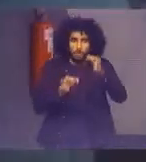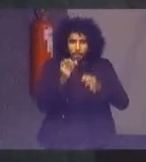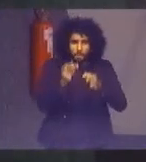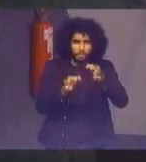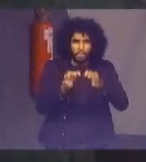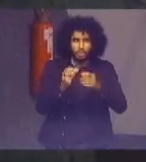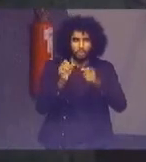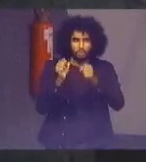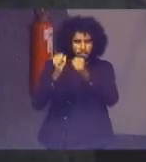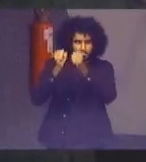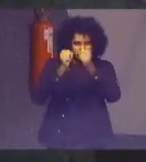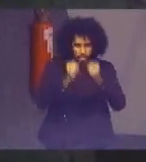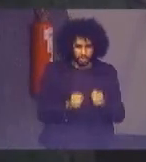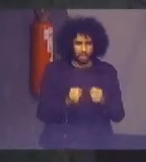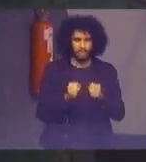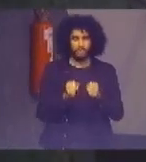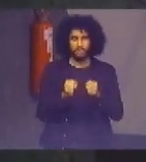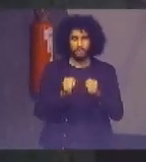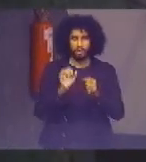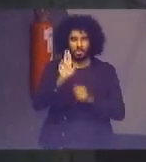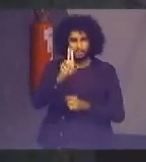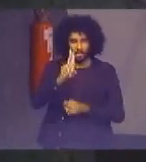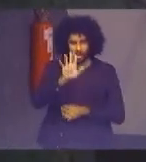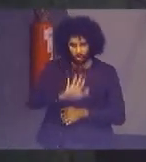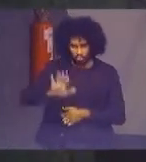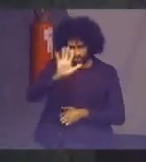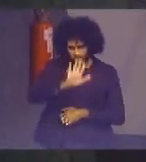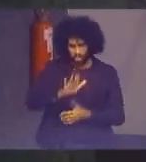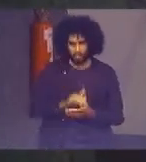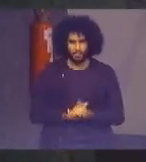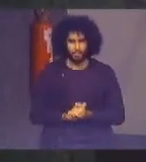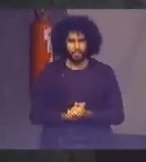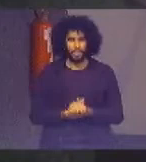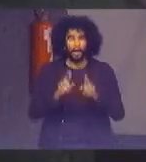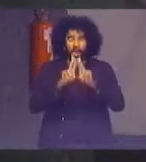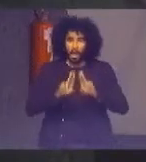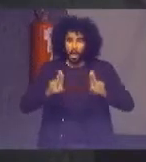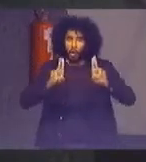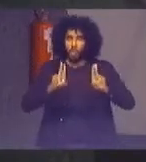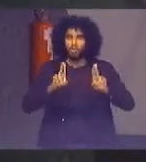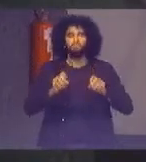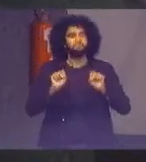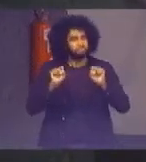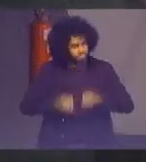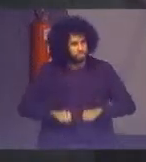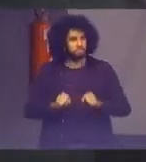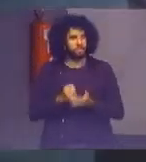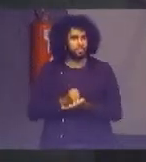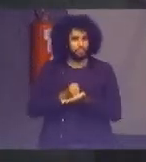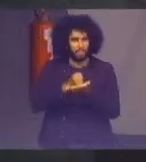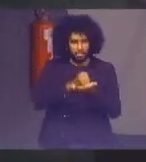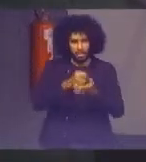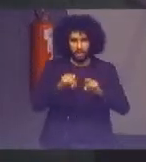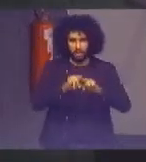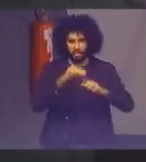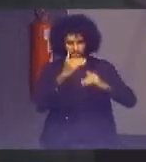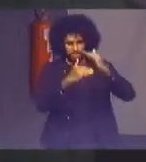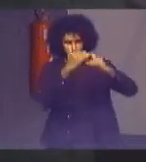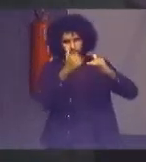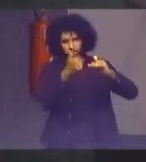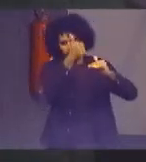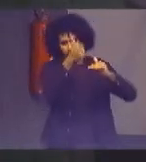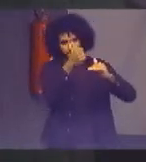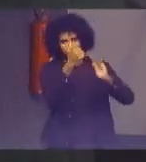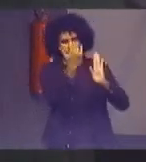ONU Meio Ambiente se coloca à disposição para apoiá-los nessa trajetória de desenvolver e melhorar abordagens